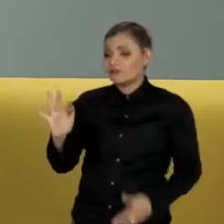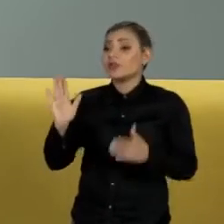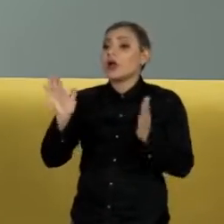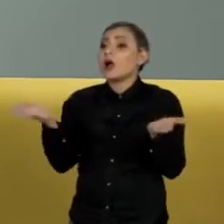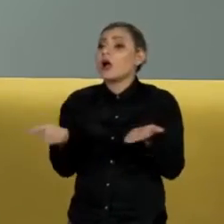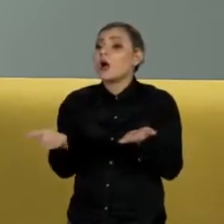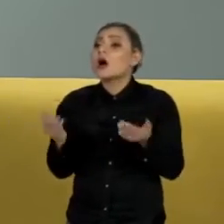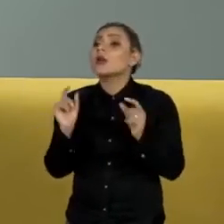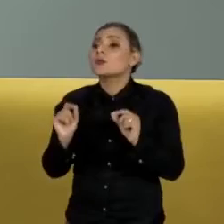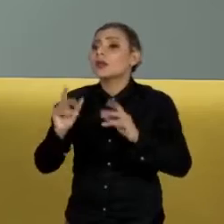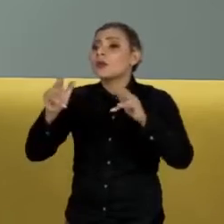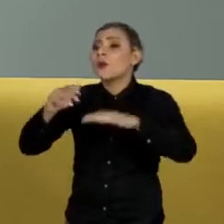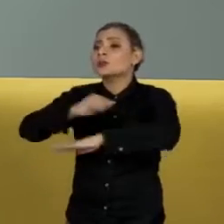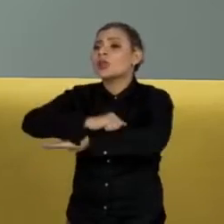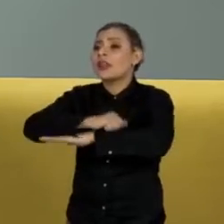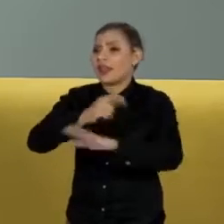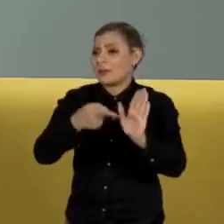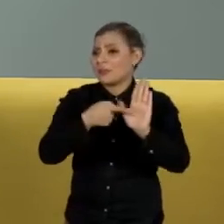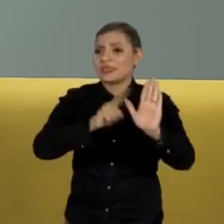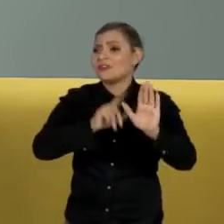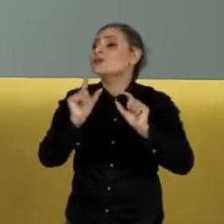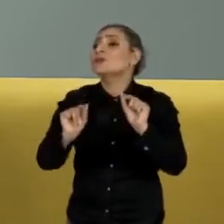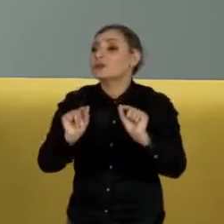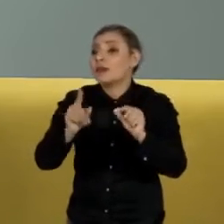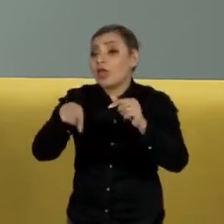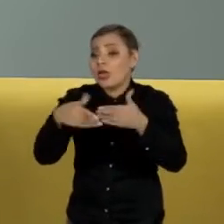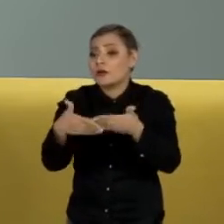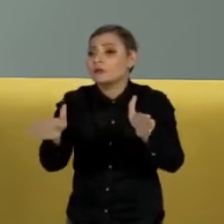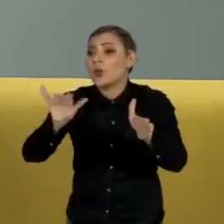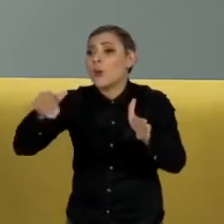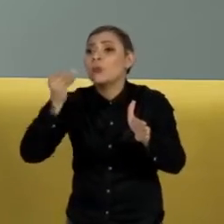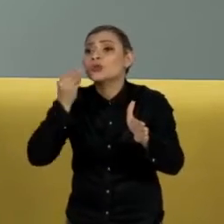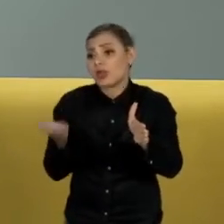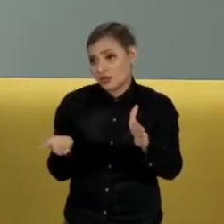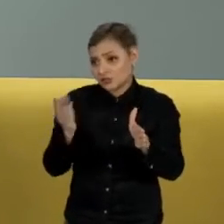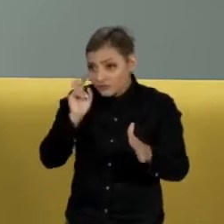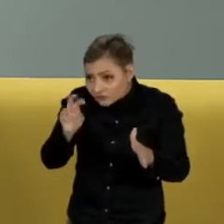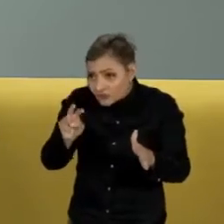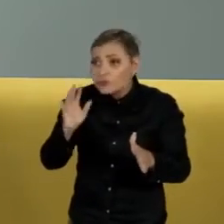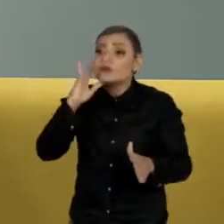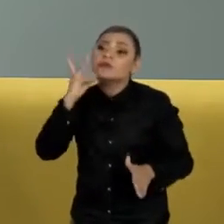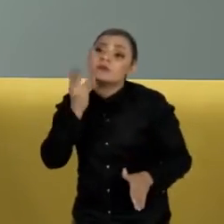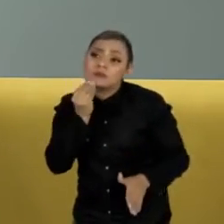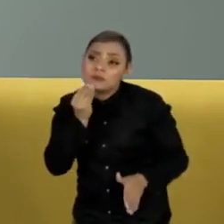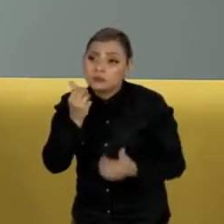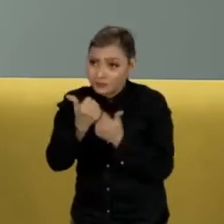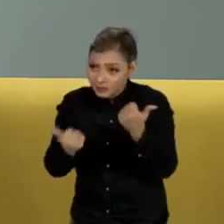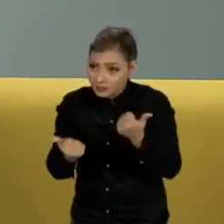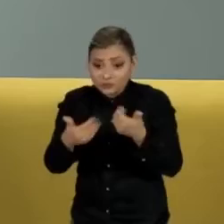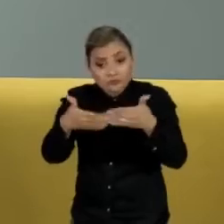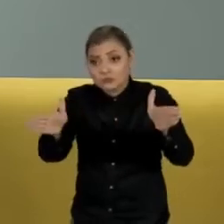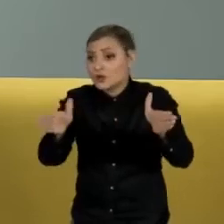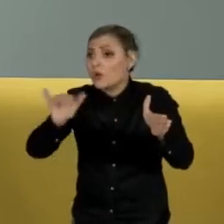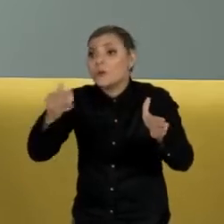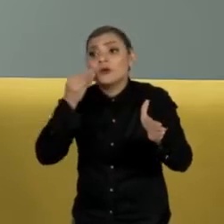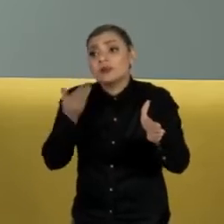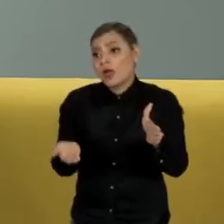aberta, que nós acabamos de ouvir o ministro Fachin. É bom explicar bem isso.